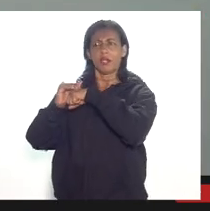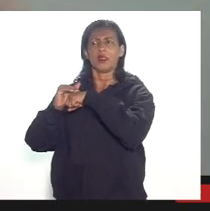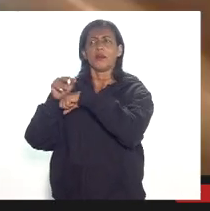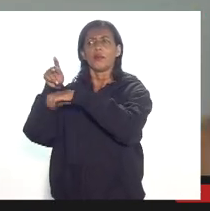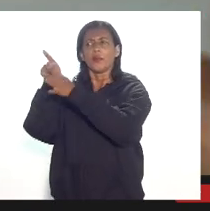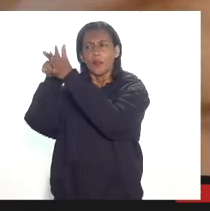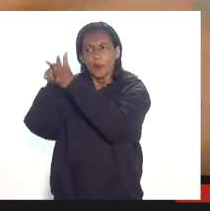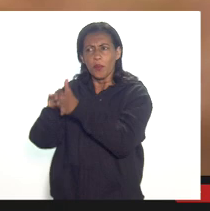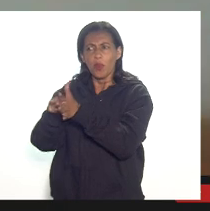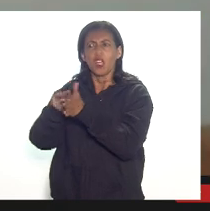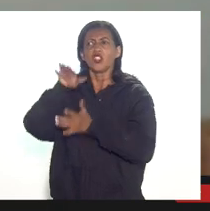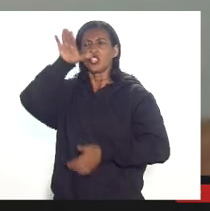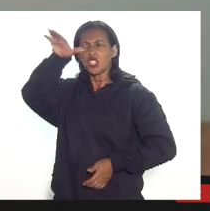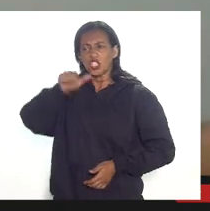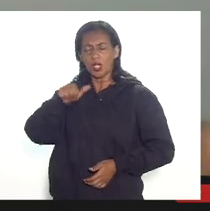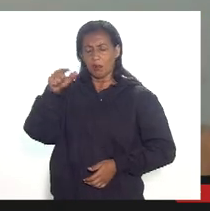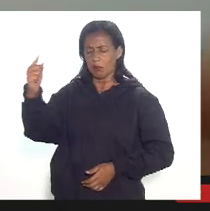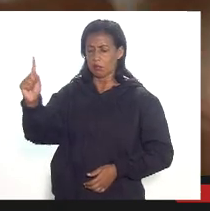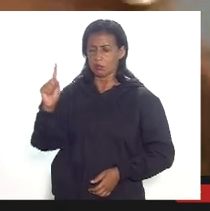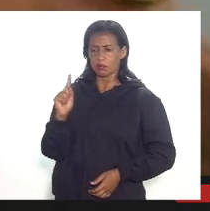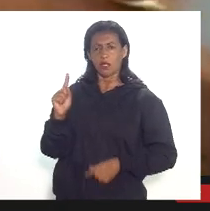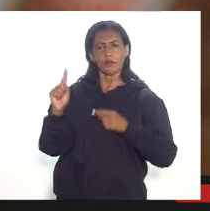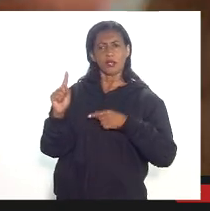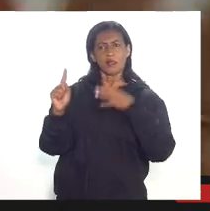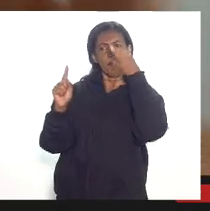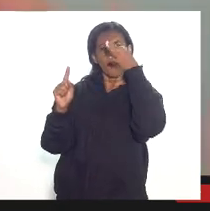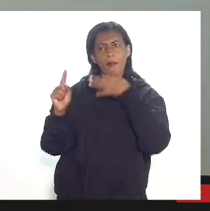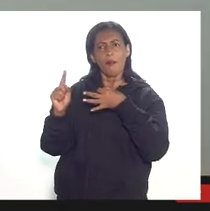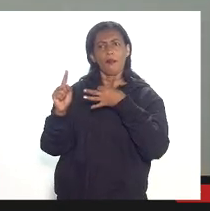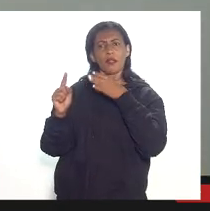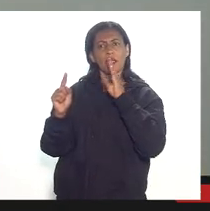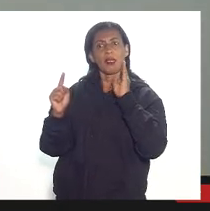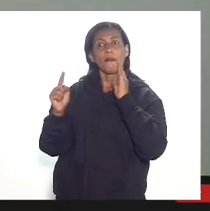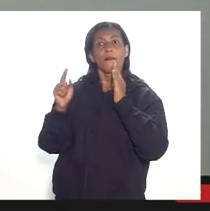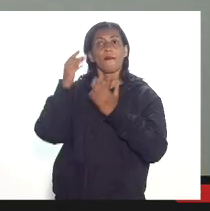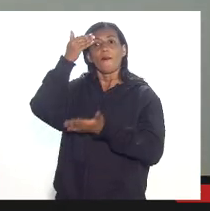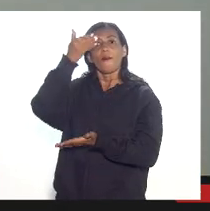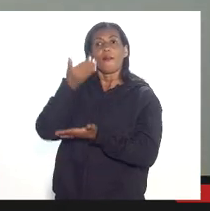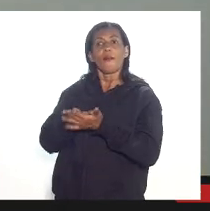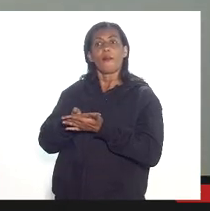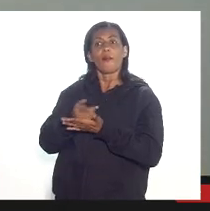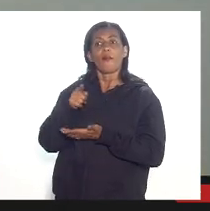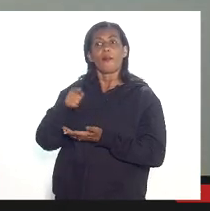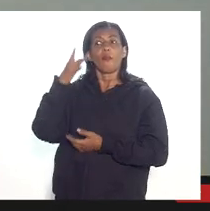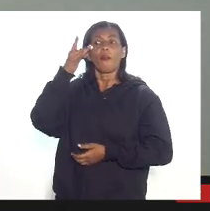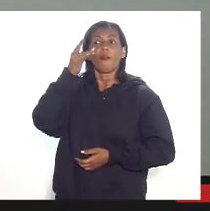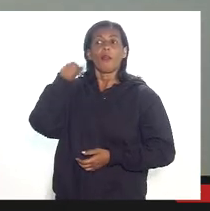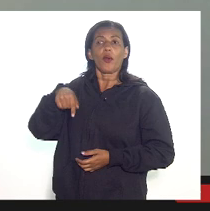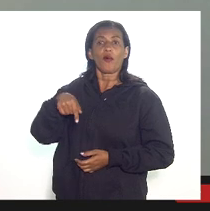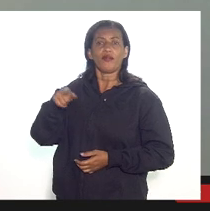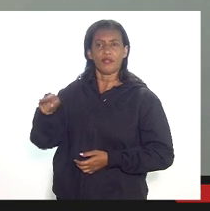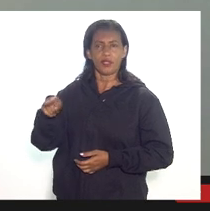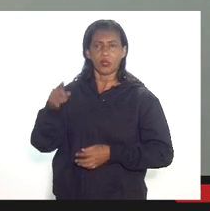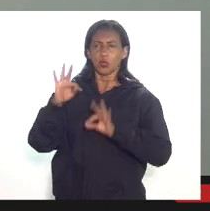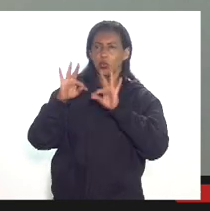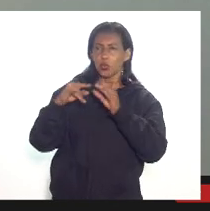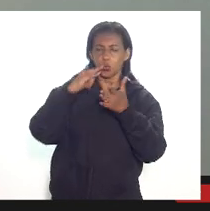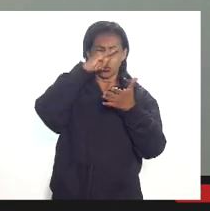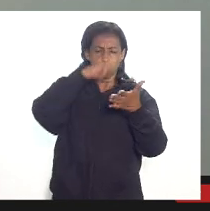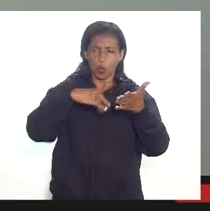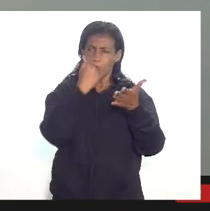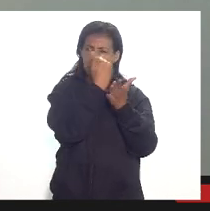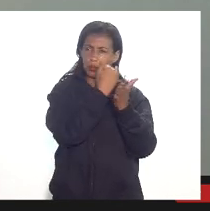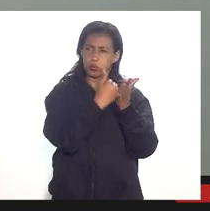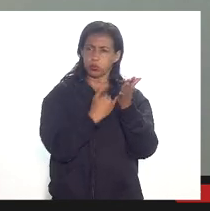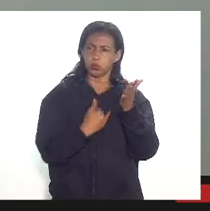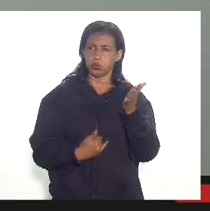divergência a gente intima ela comprovar que não é aquilo mas isso é muito diferente na não tributária então assim dado tudo que foi dito é muito